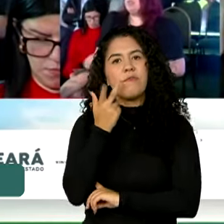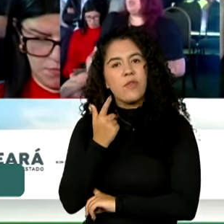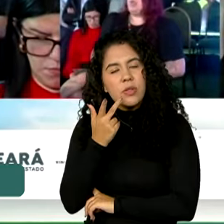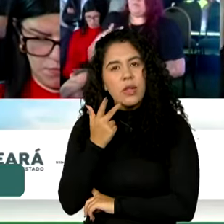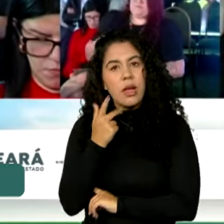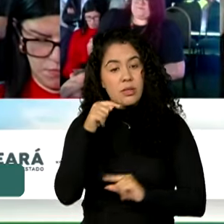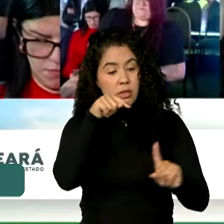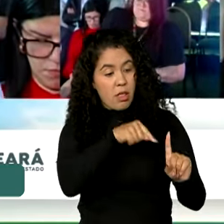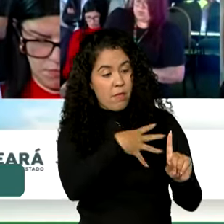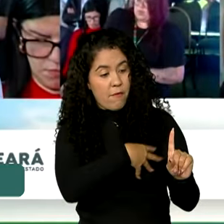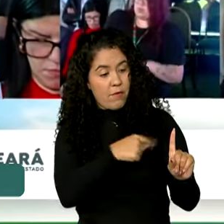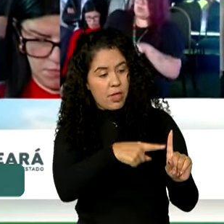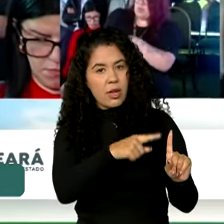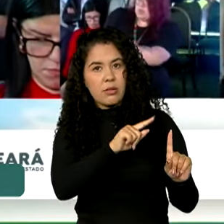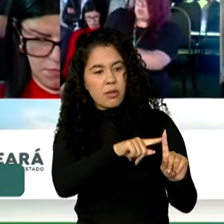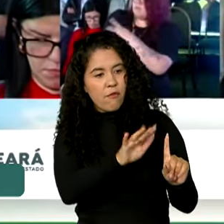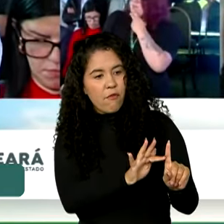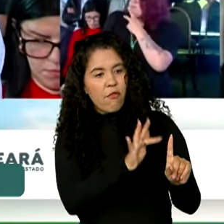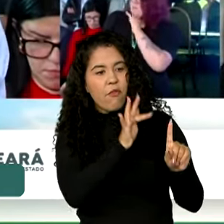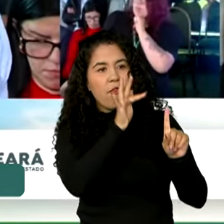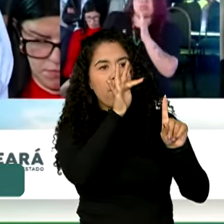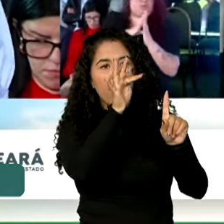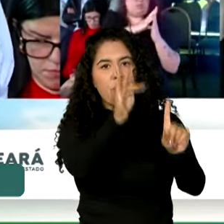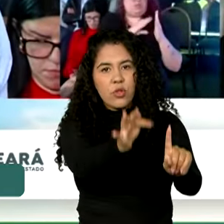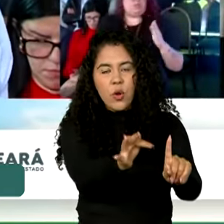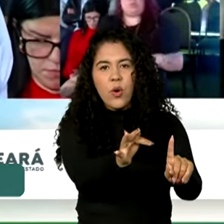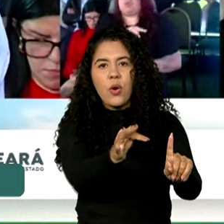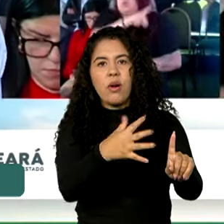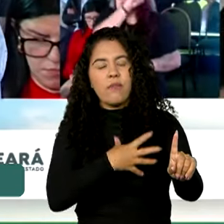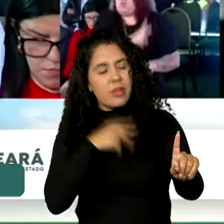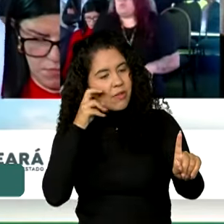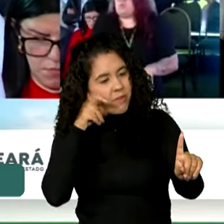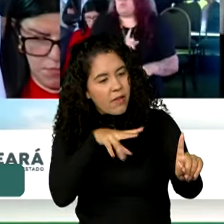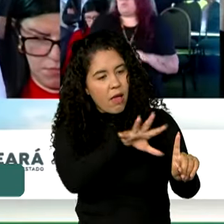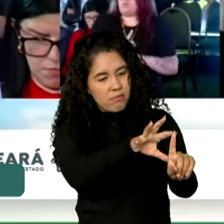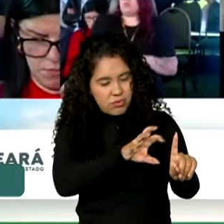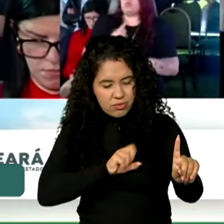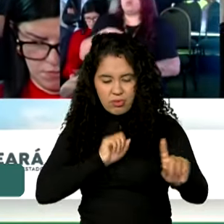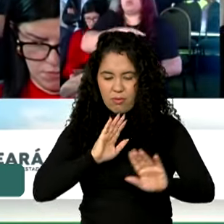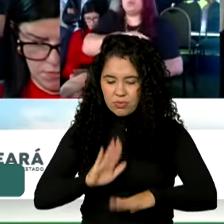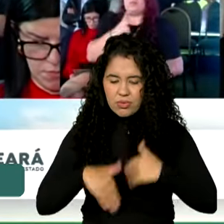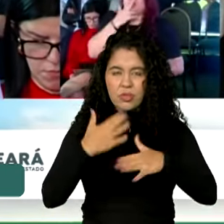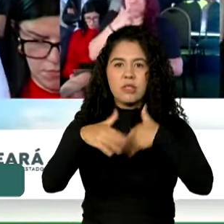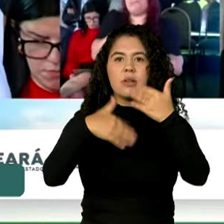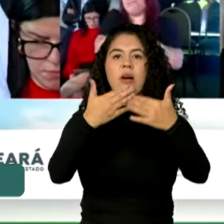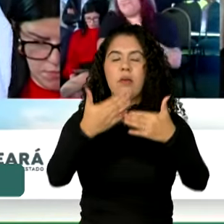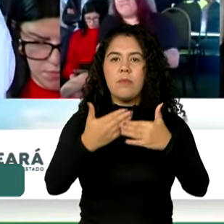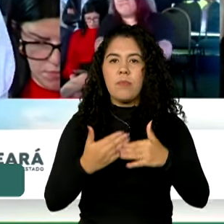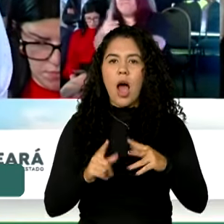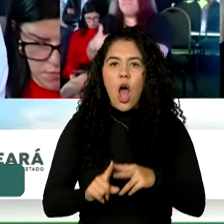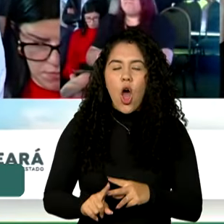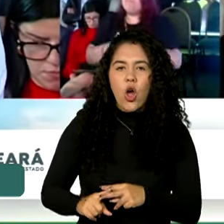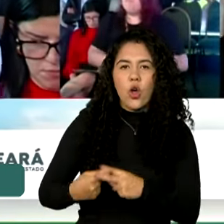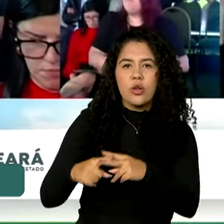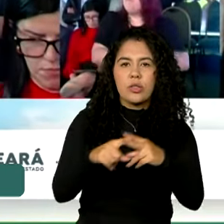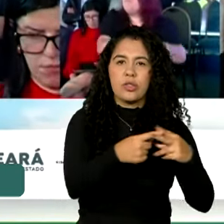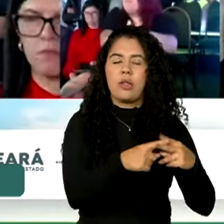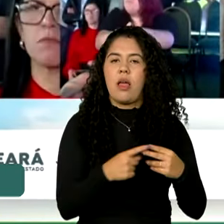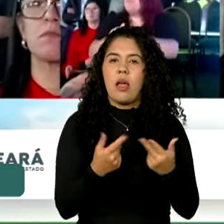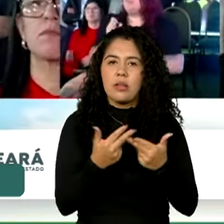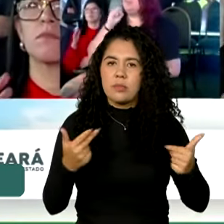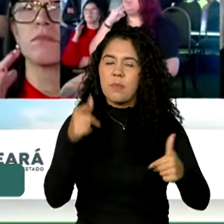filhos verão nos seus pais os exemplos de que nós só vamos corrigir as injustiças desse país no dia que nós